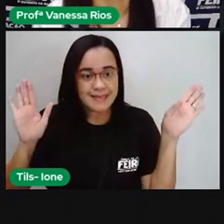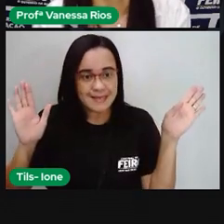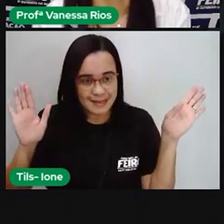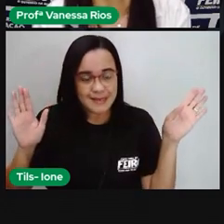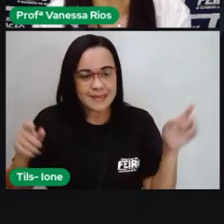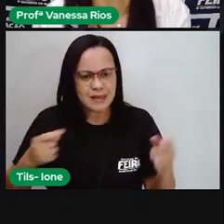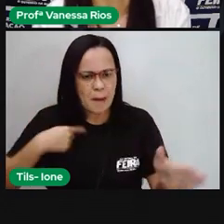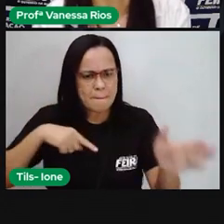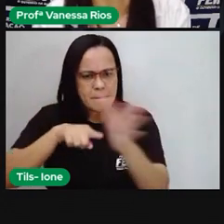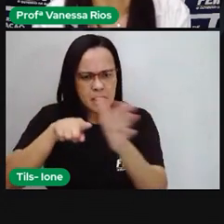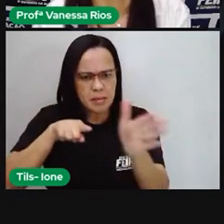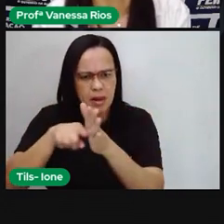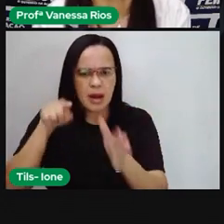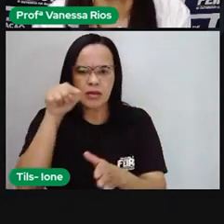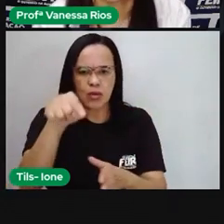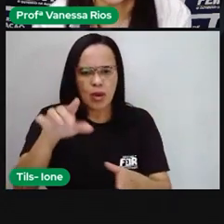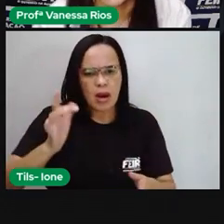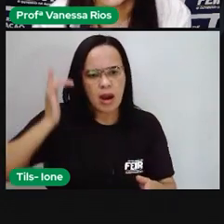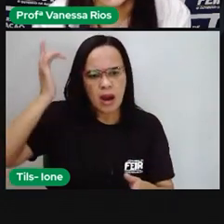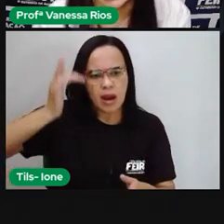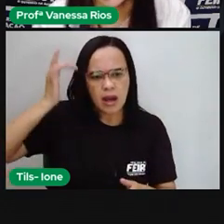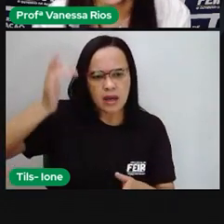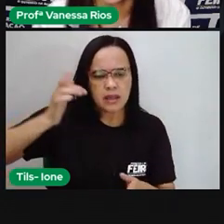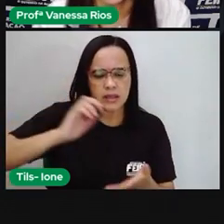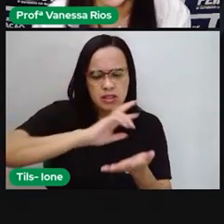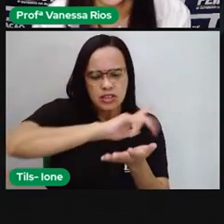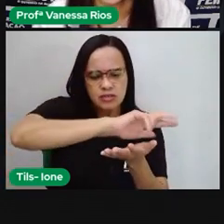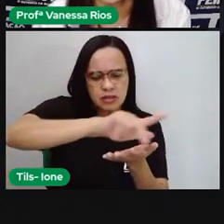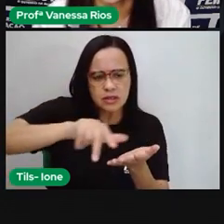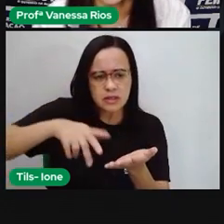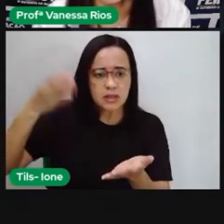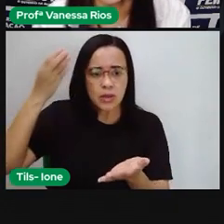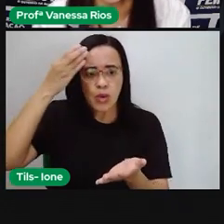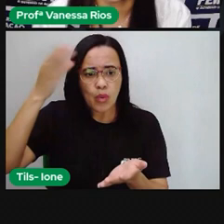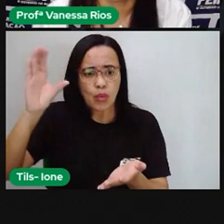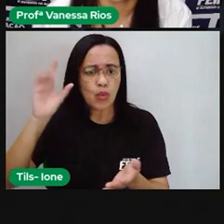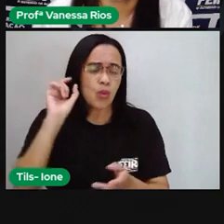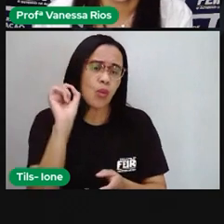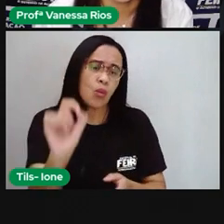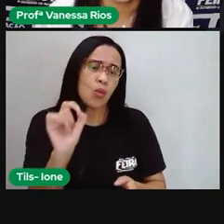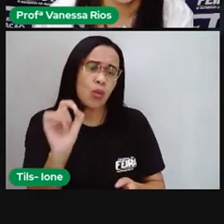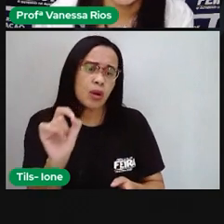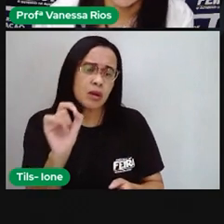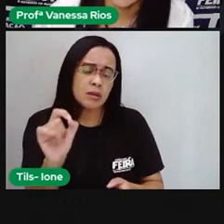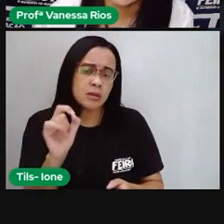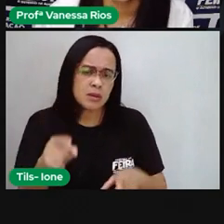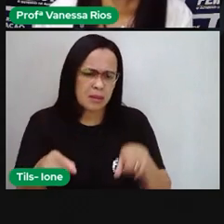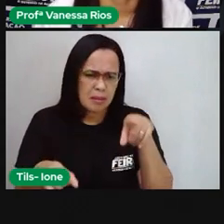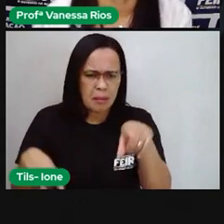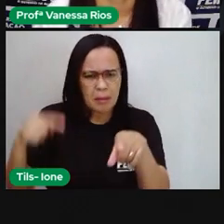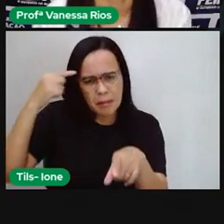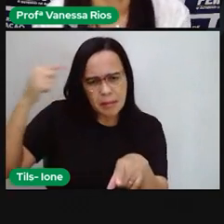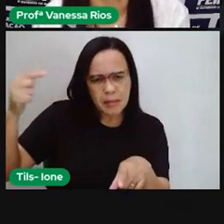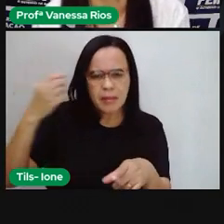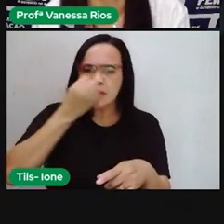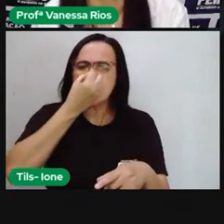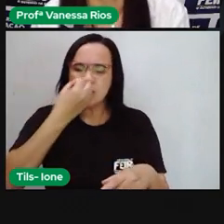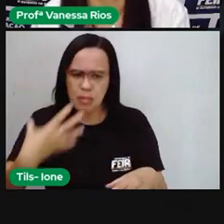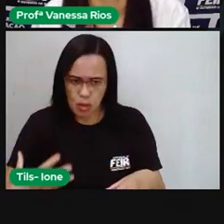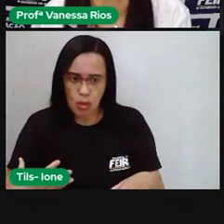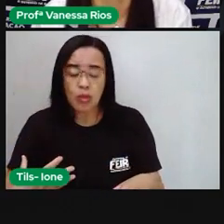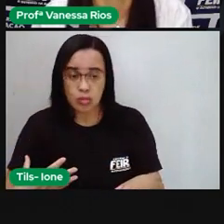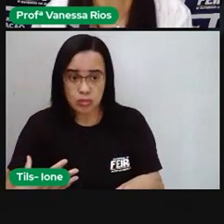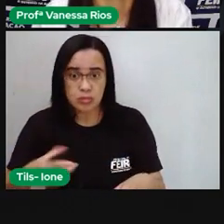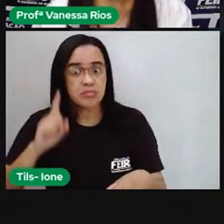aí, ó, o que é que você acha da diversidade cultural? Você pensa aí que é algo bom? Que é algo que realmente